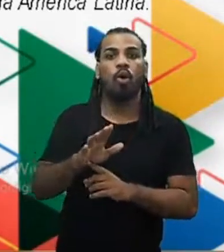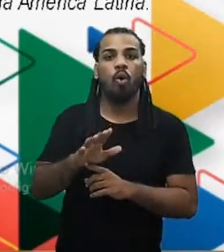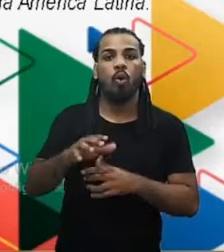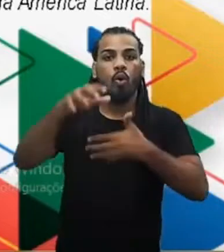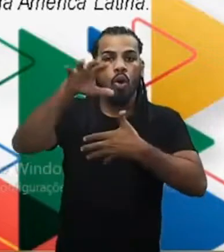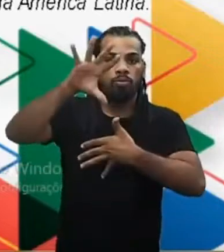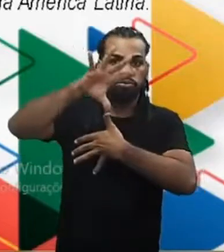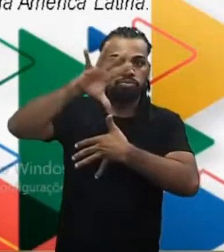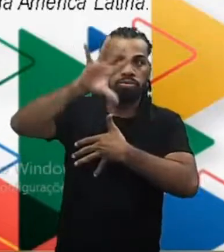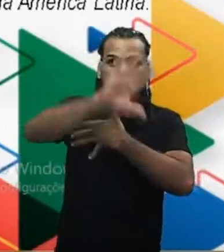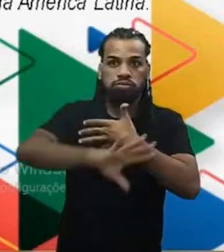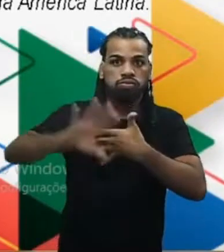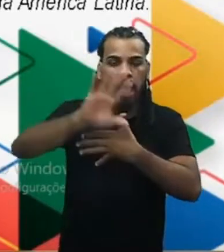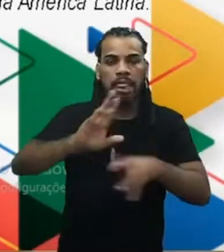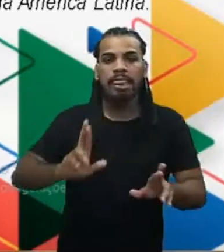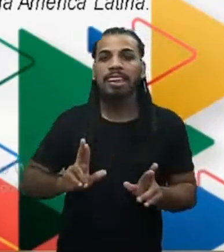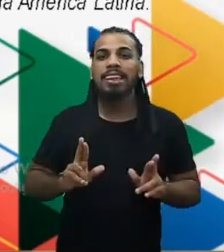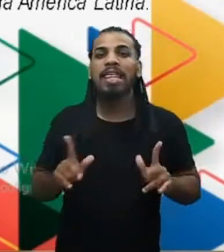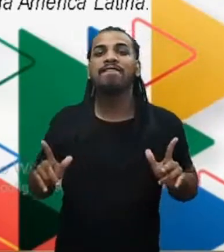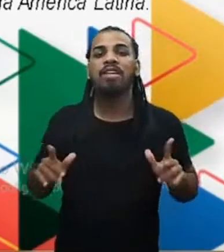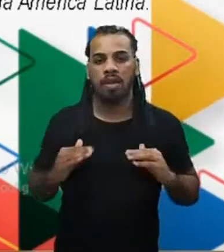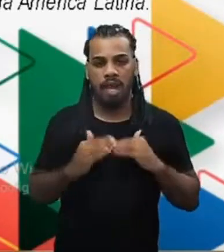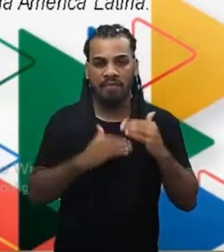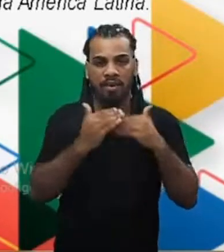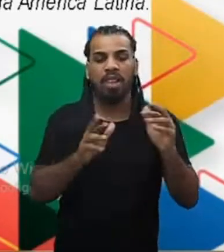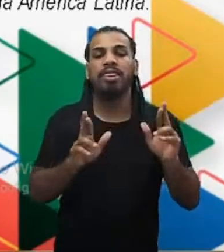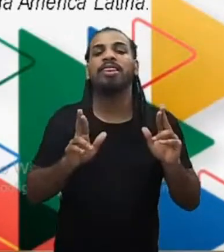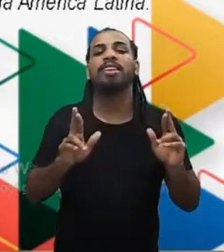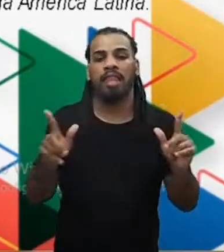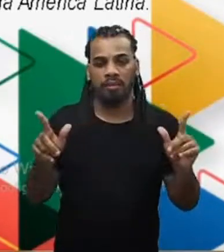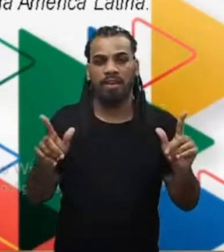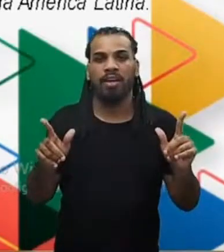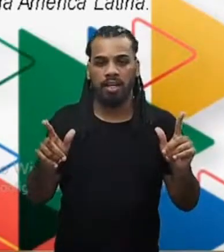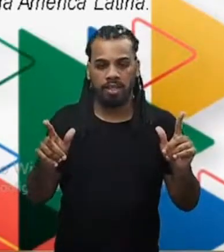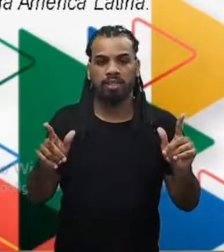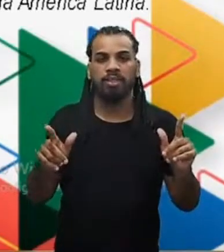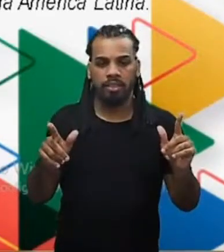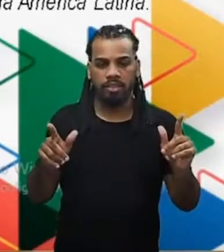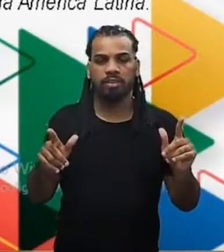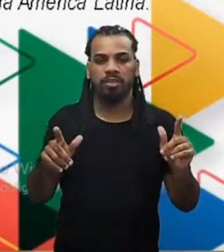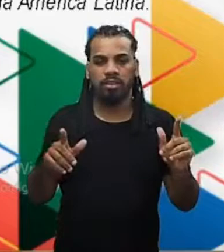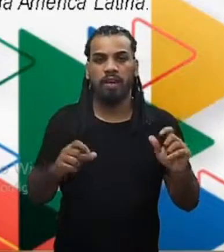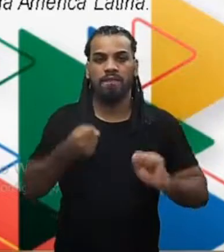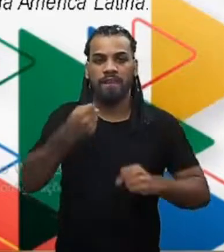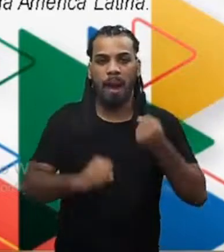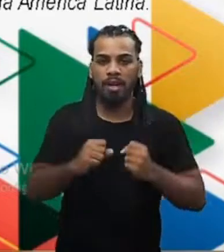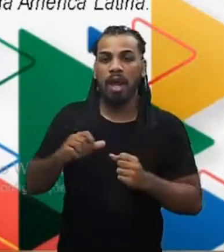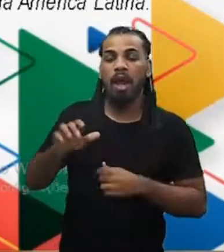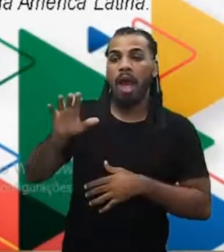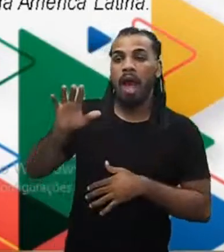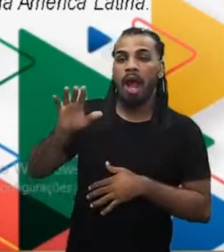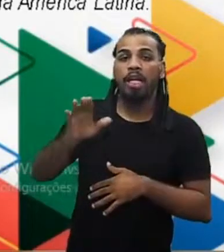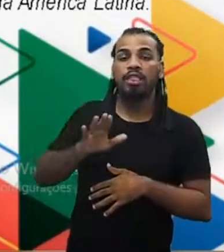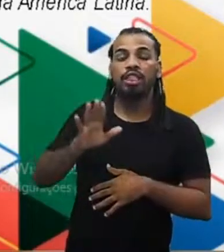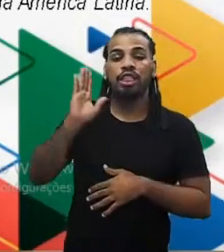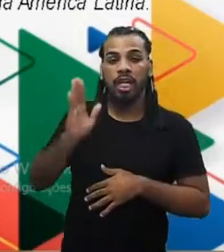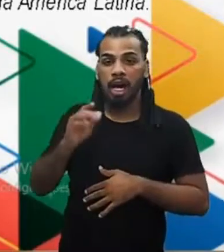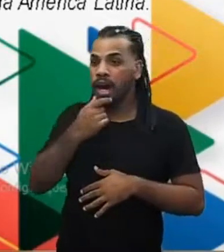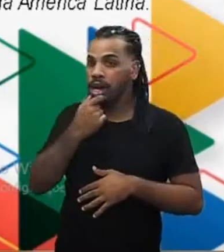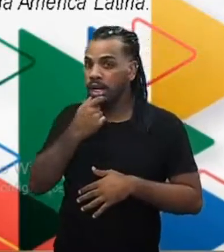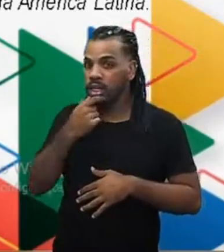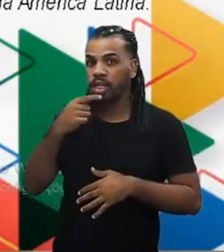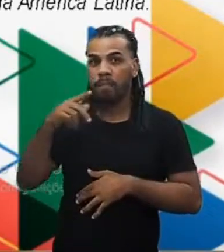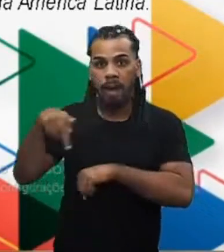evolutivo, do estado fabril, do estado tecnológico, dessas